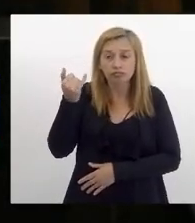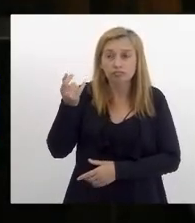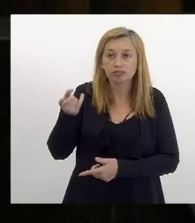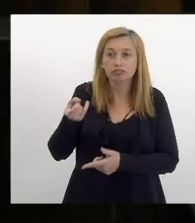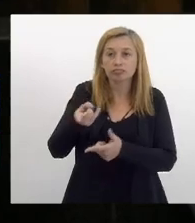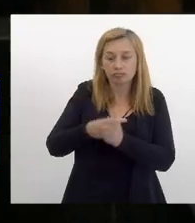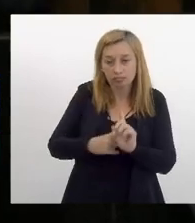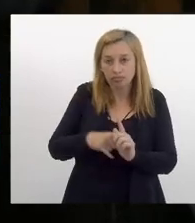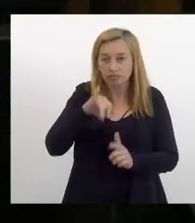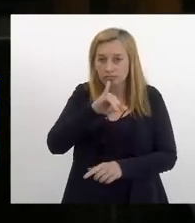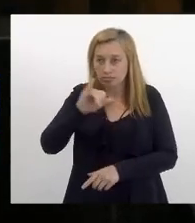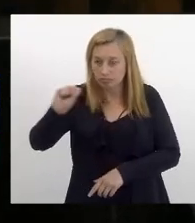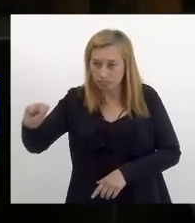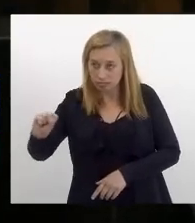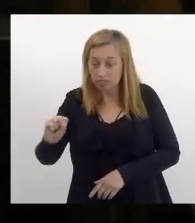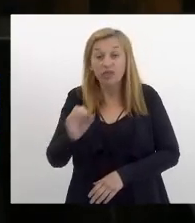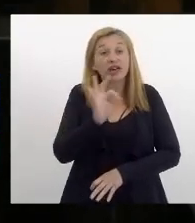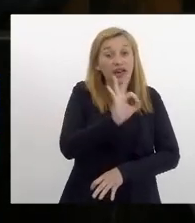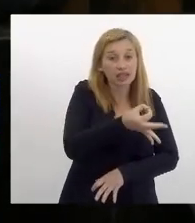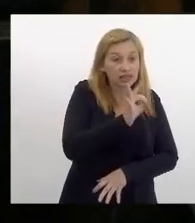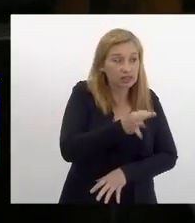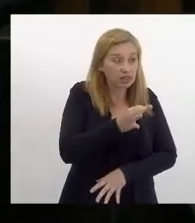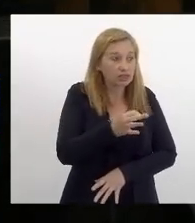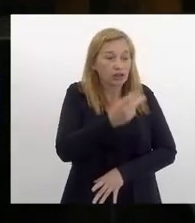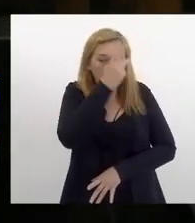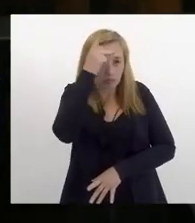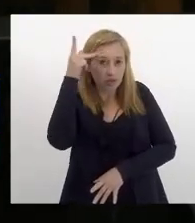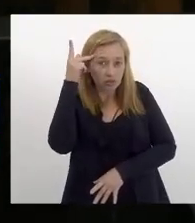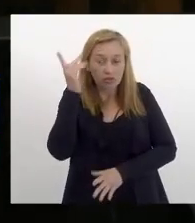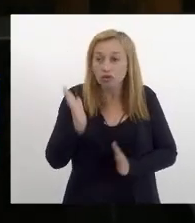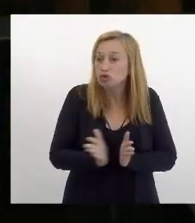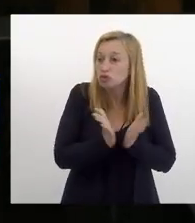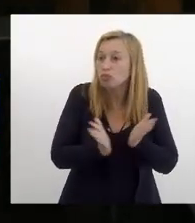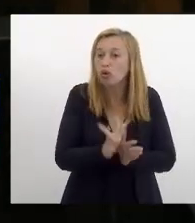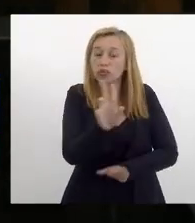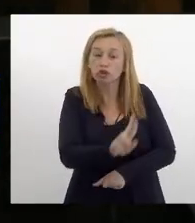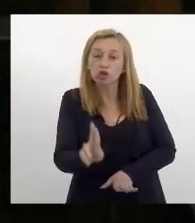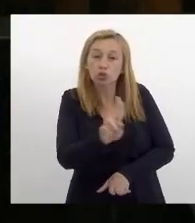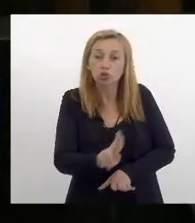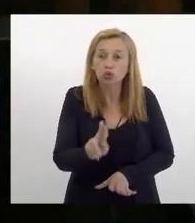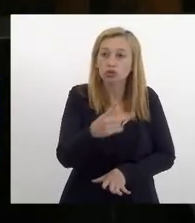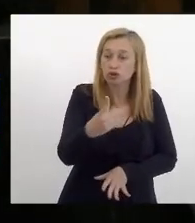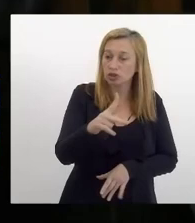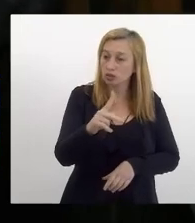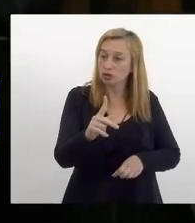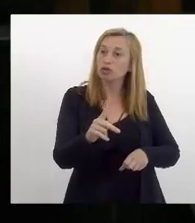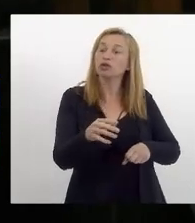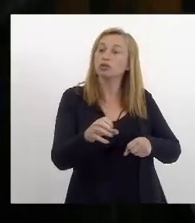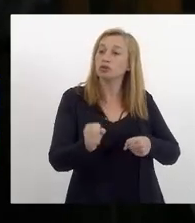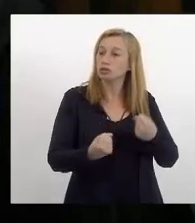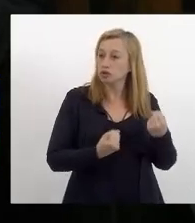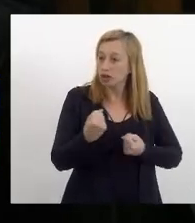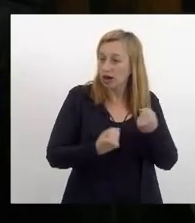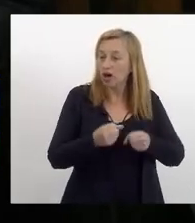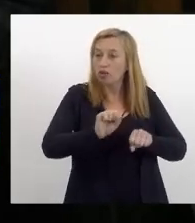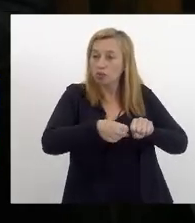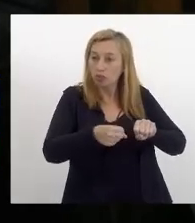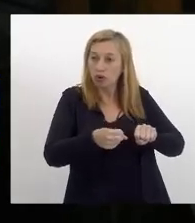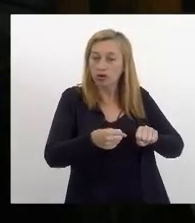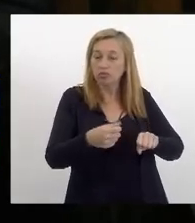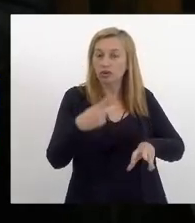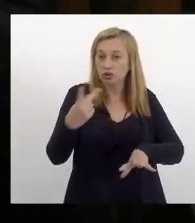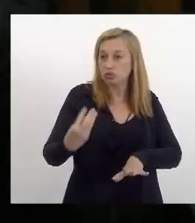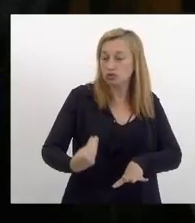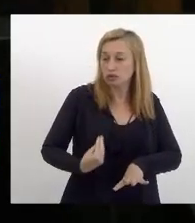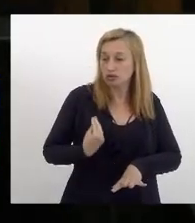que parcele das pessoas físicas que usam seus veículos para os sustentos de suas respectivas